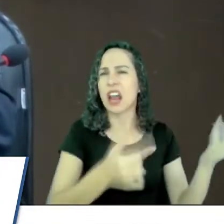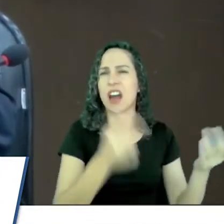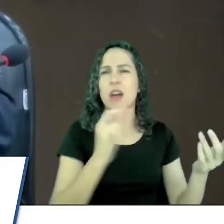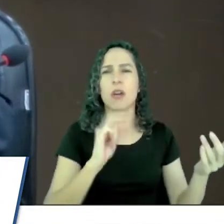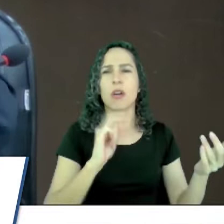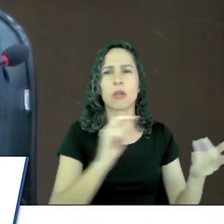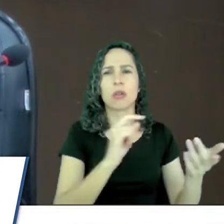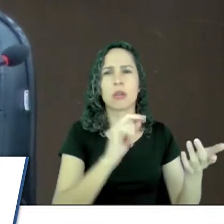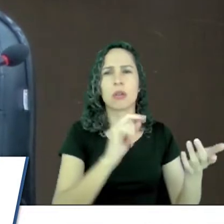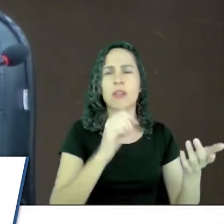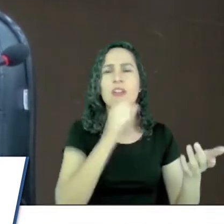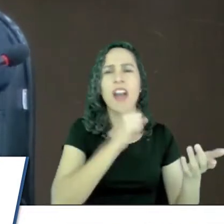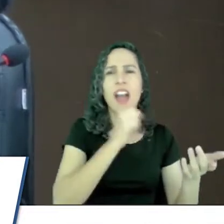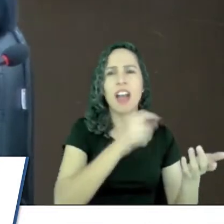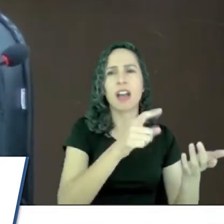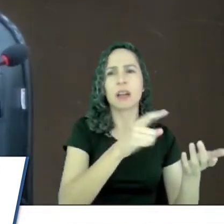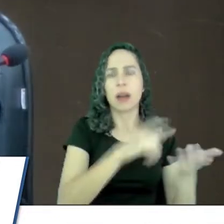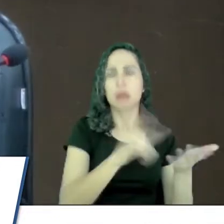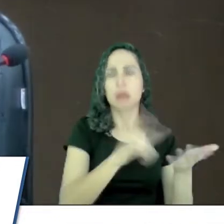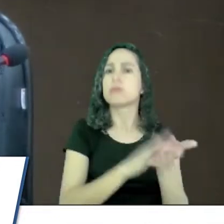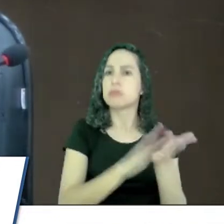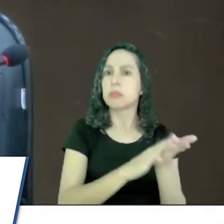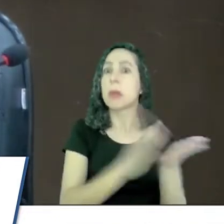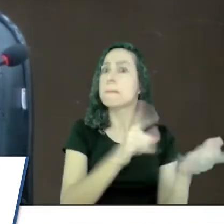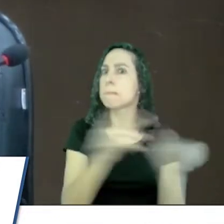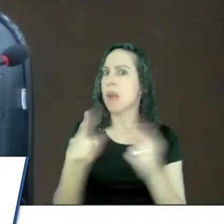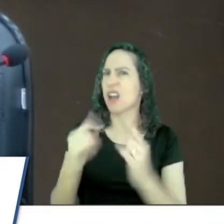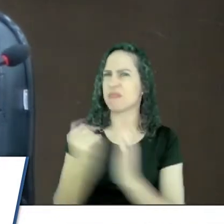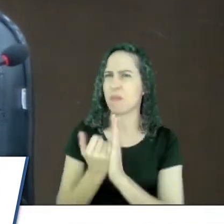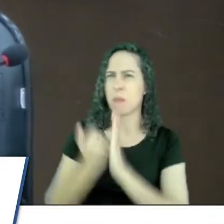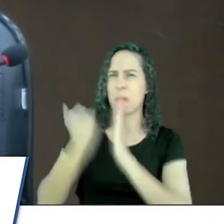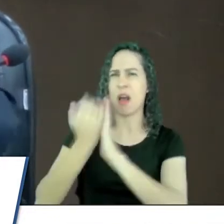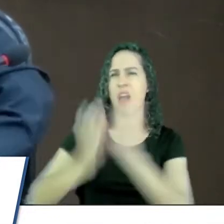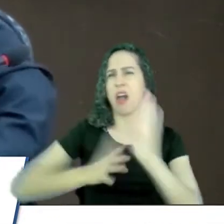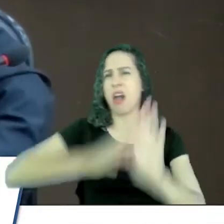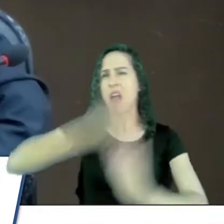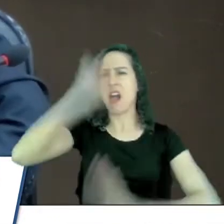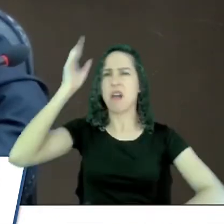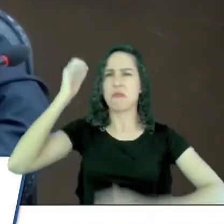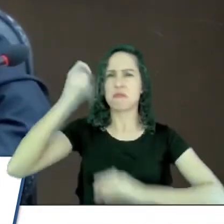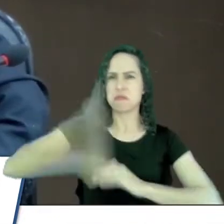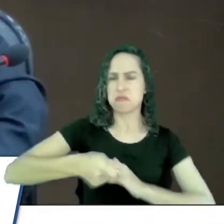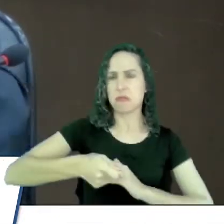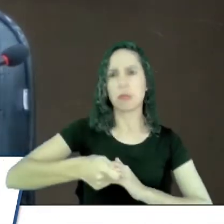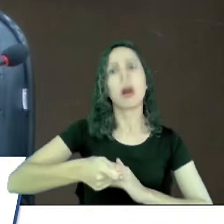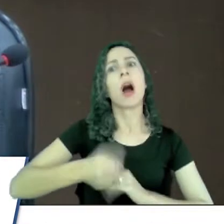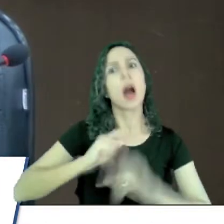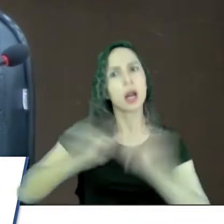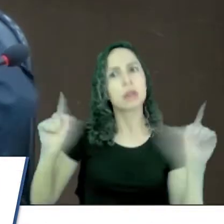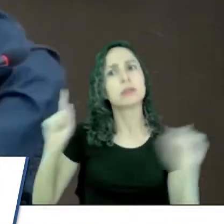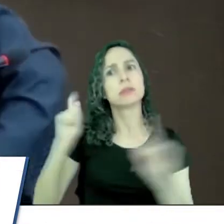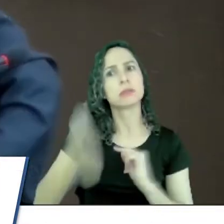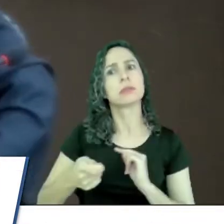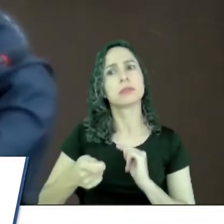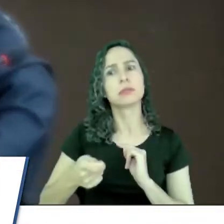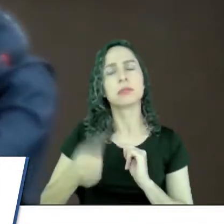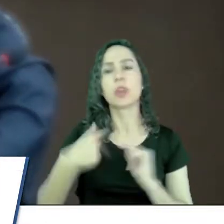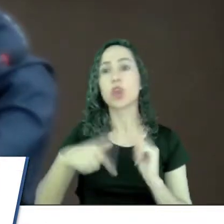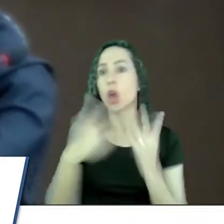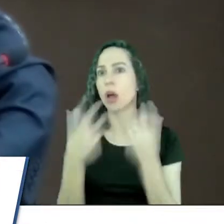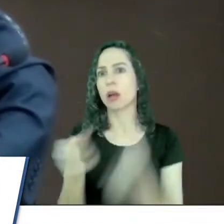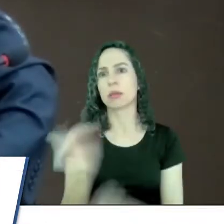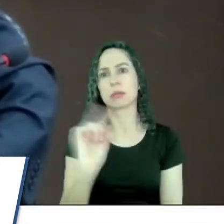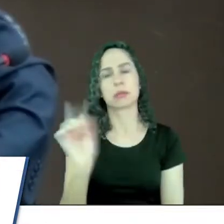vigilância sanitária. Agora, os excessos, os abusos, tem que ser criticado. Nós não podemos aceitar esse tipo de